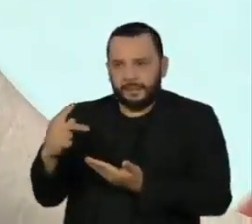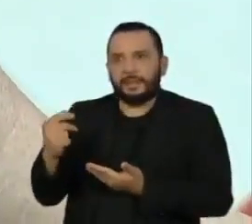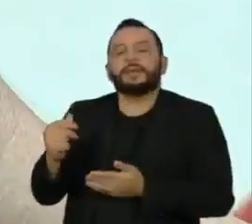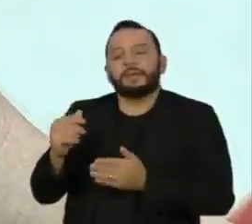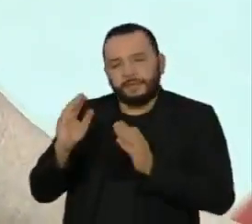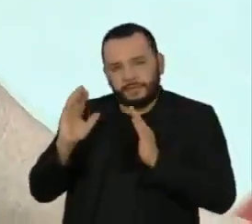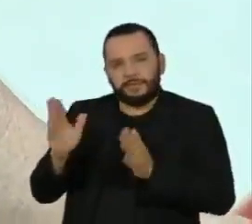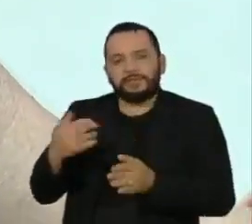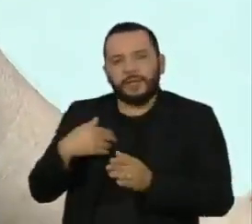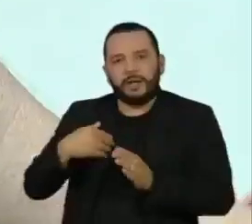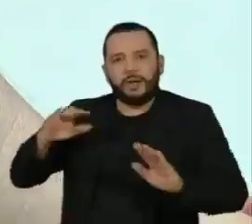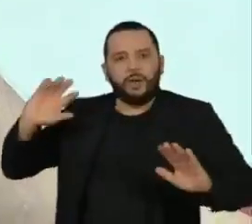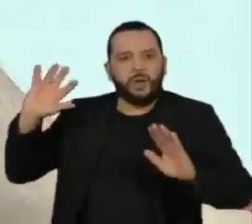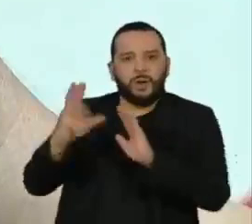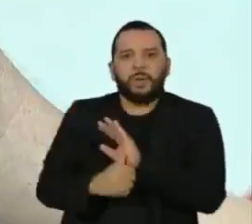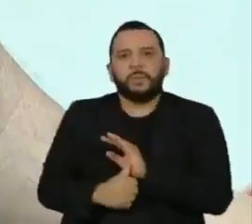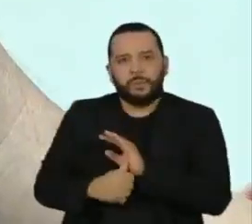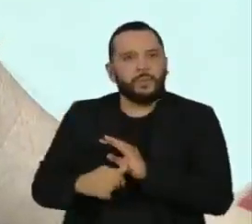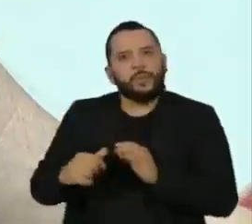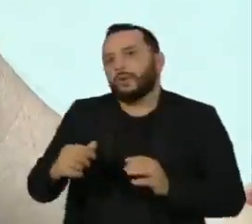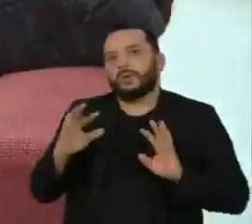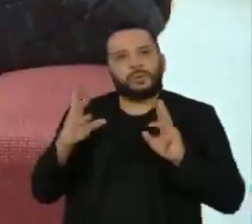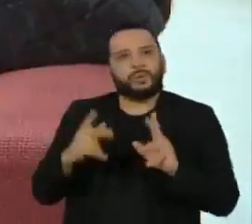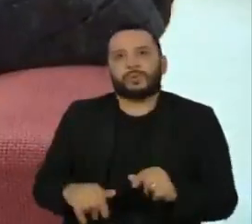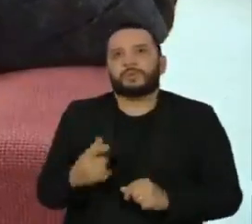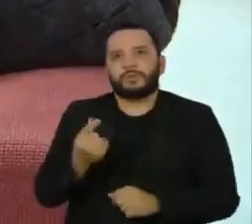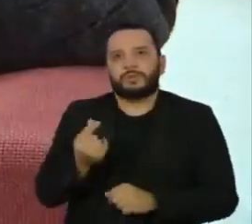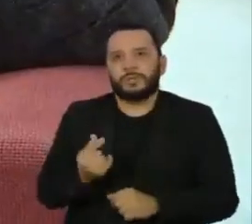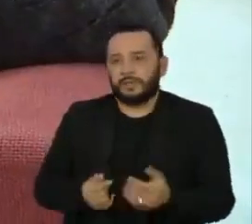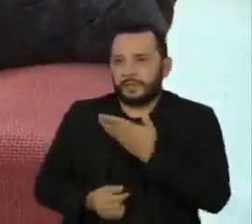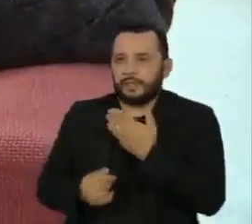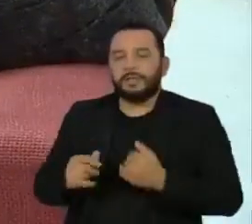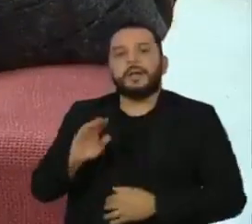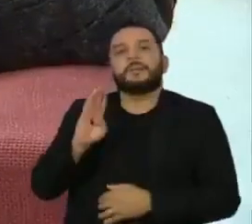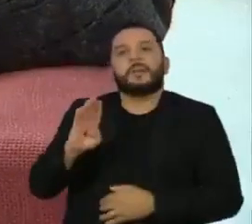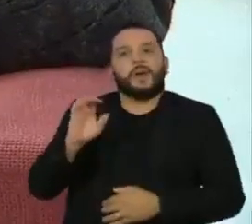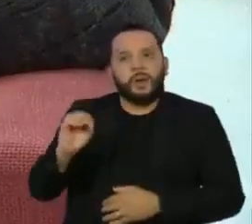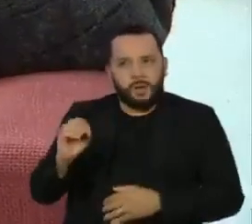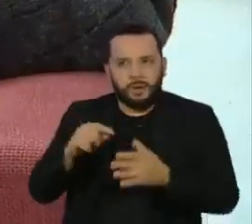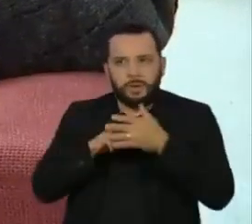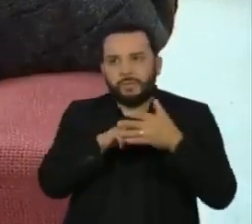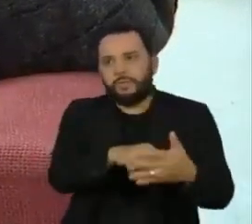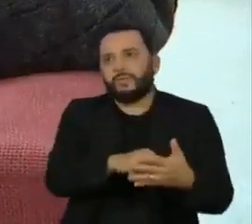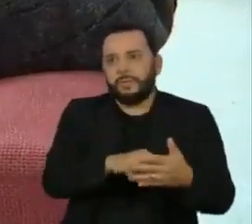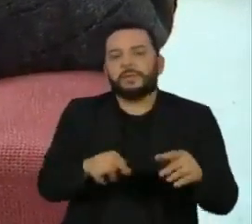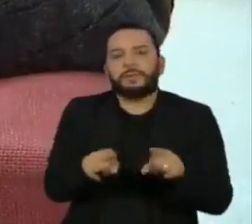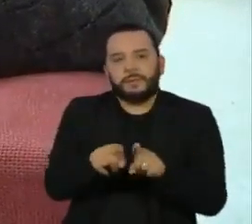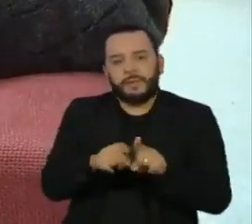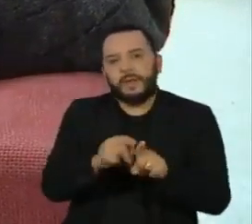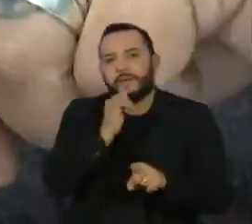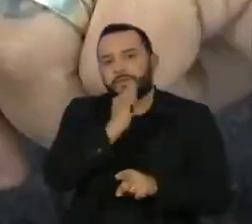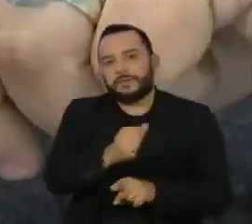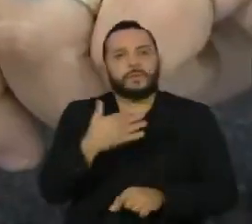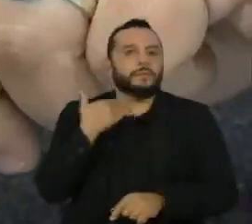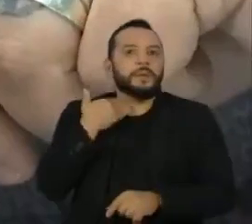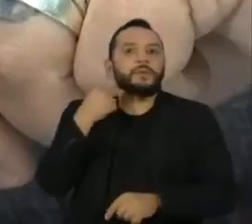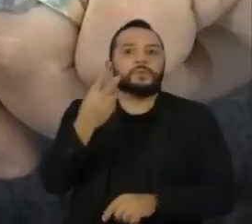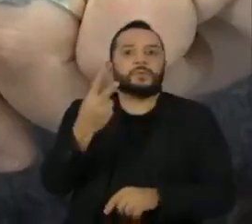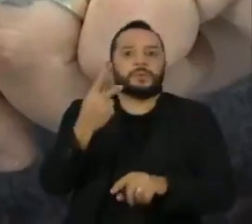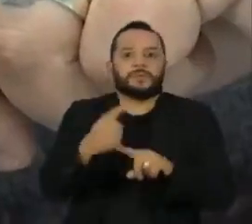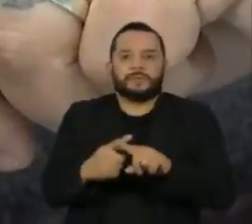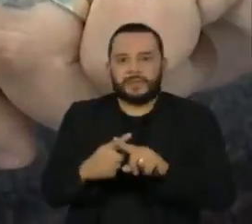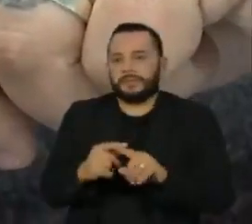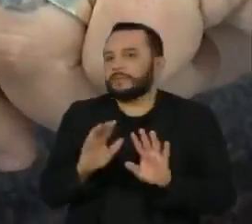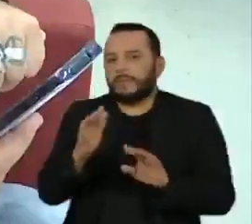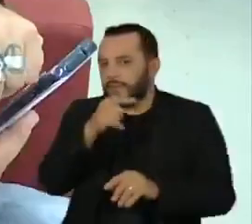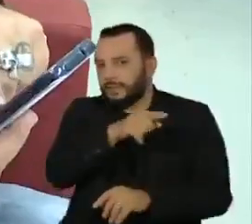hackeado, os bandidos limparam a conta. Ele fez boletim de ocorrência e notificou o banco duas vezes, mas teve